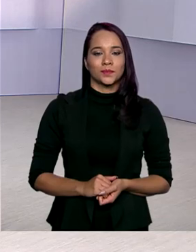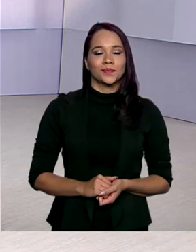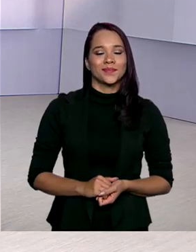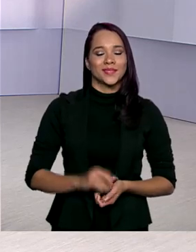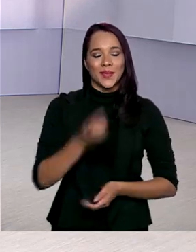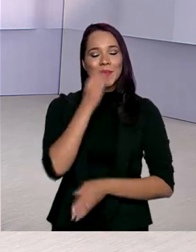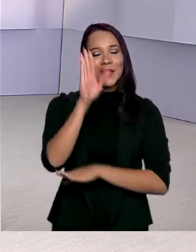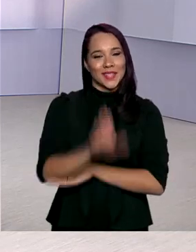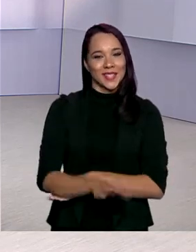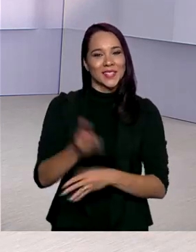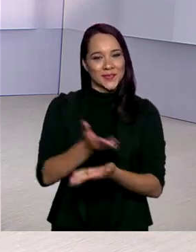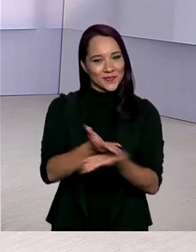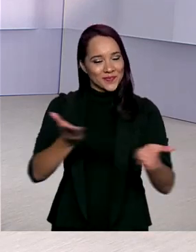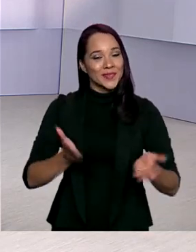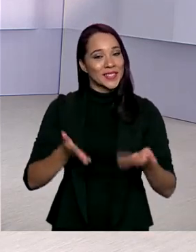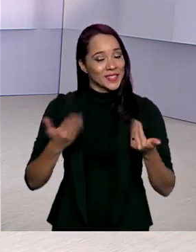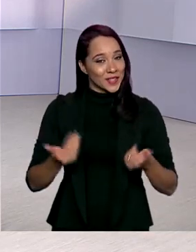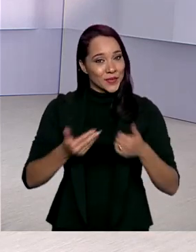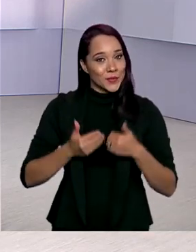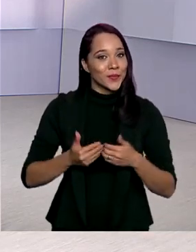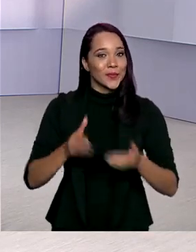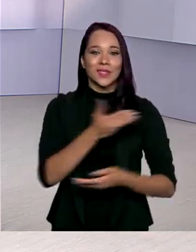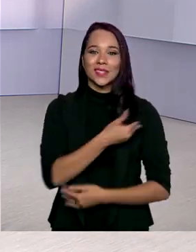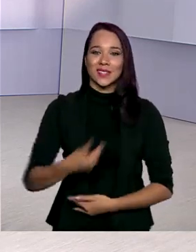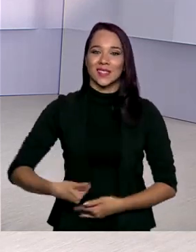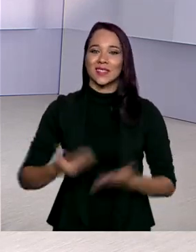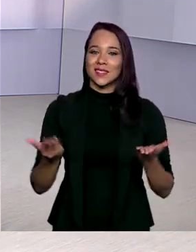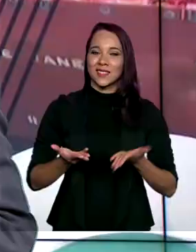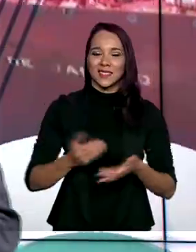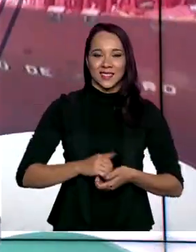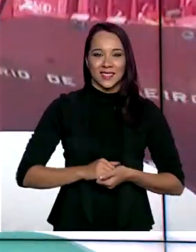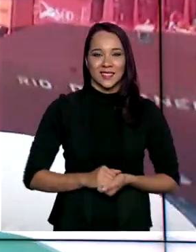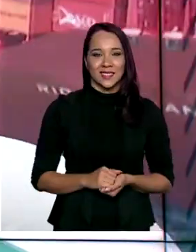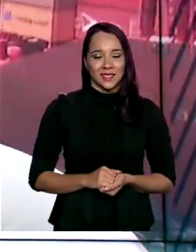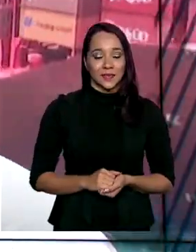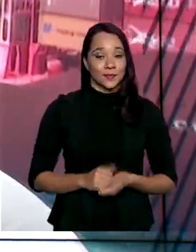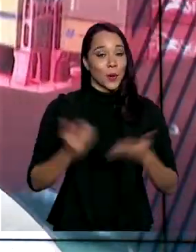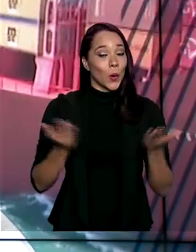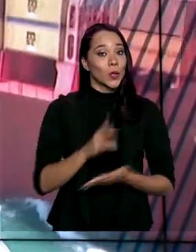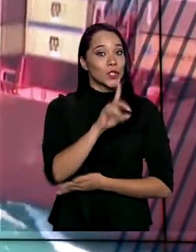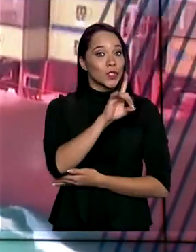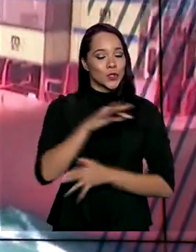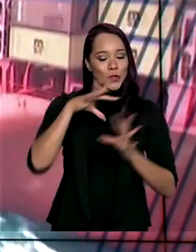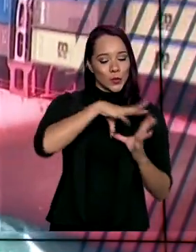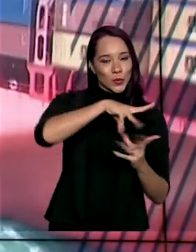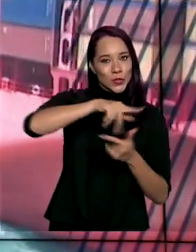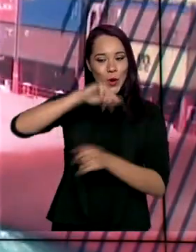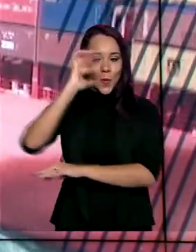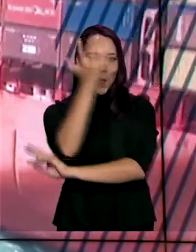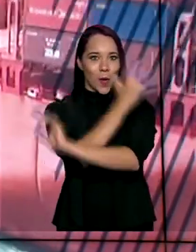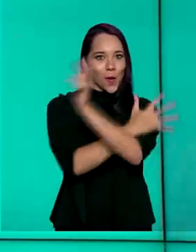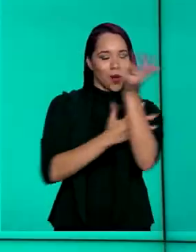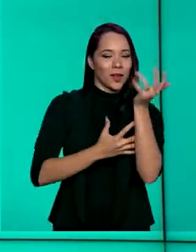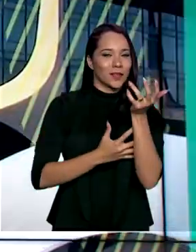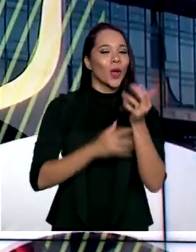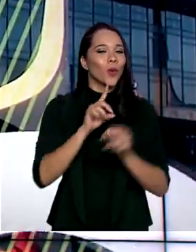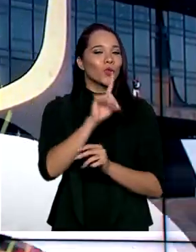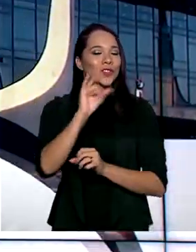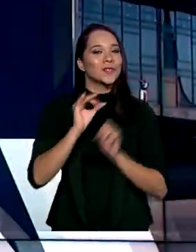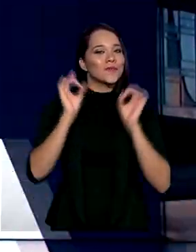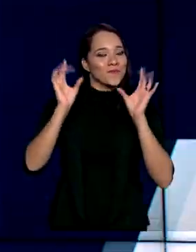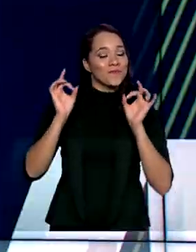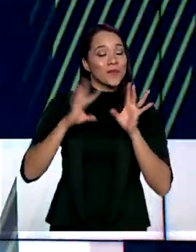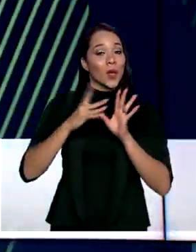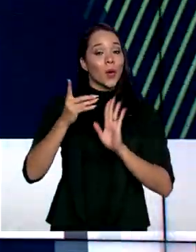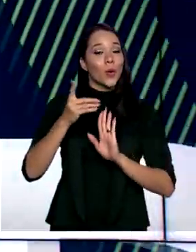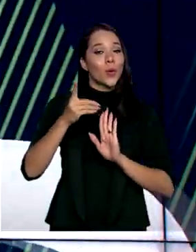Boa tarde para você, já estou de volta com o governo agora. Hoje é o Dia Mundial do Meio Ambiente. Para marcar a data, um decreto